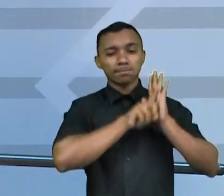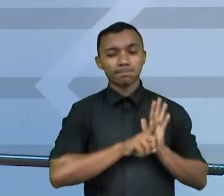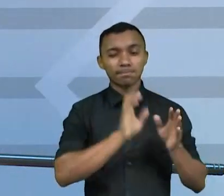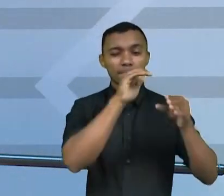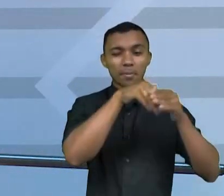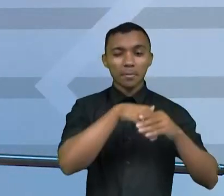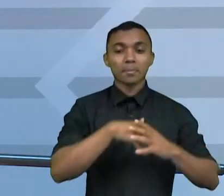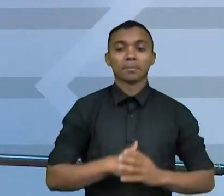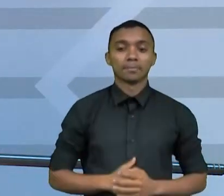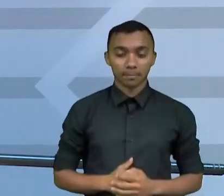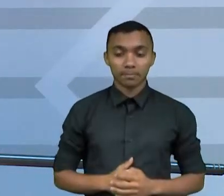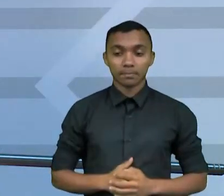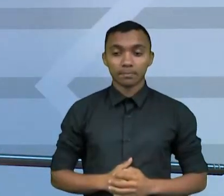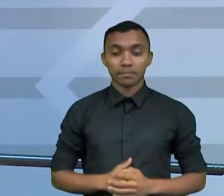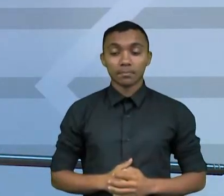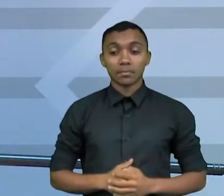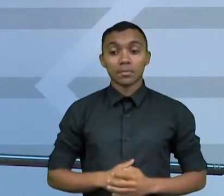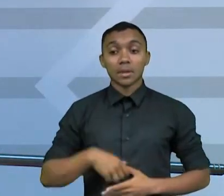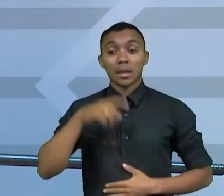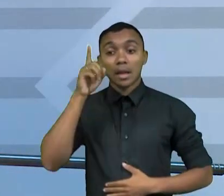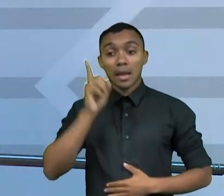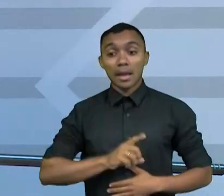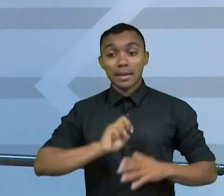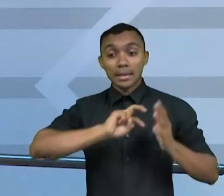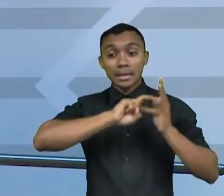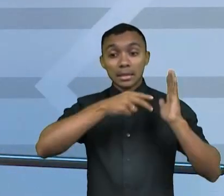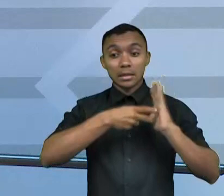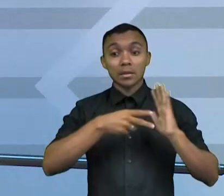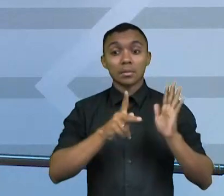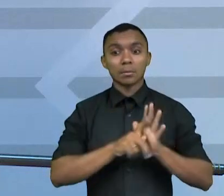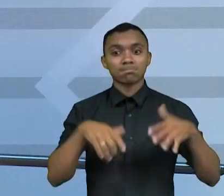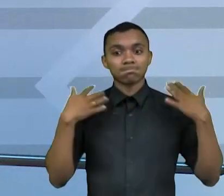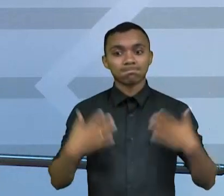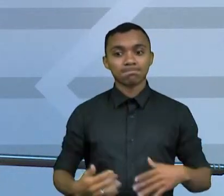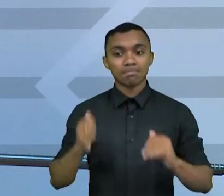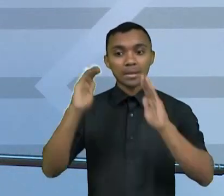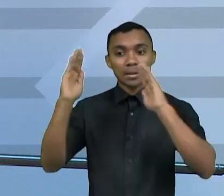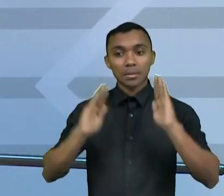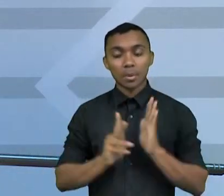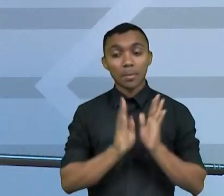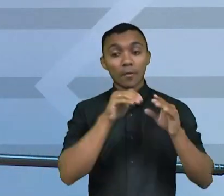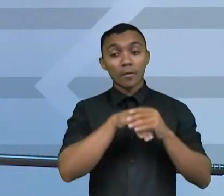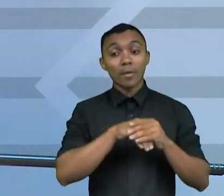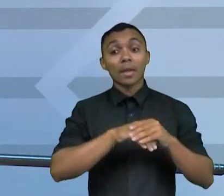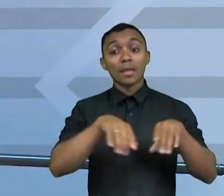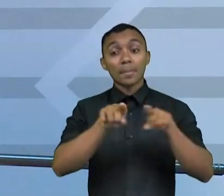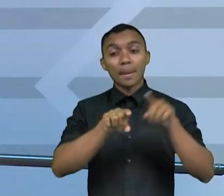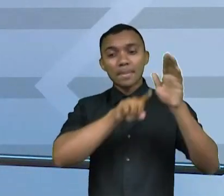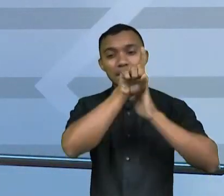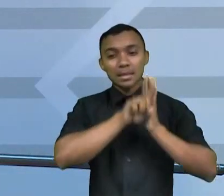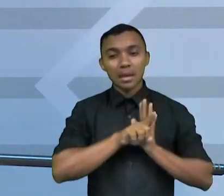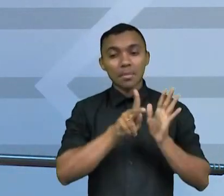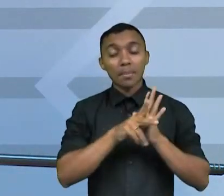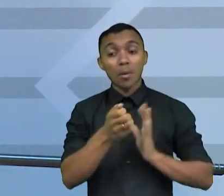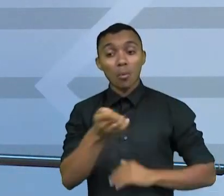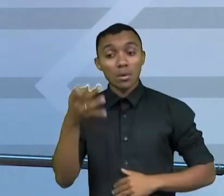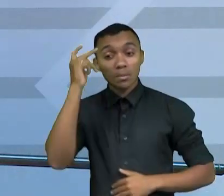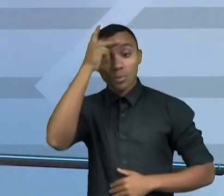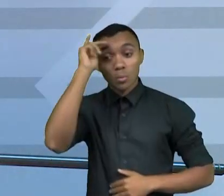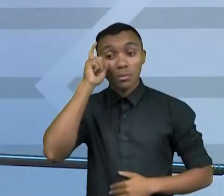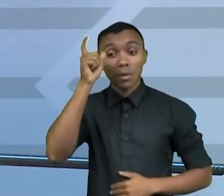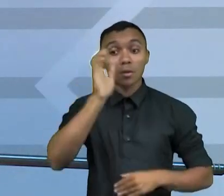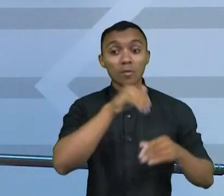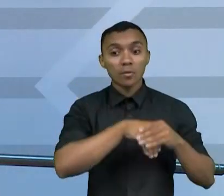Tratadas como termômetro no cenário eleitoral, as pesquisas de intenção de voto mostram a opção dos eleitores